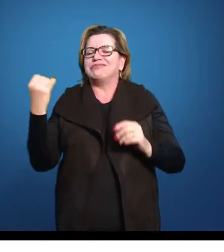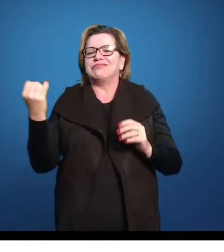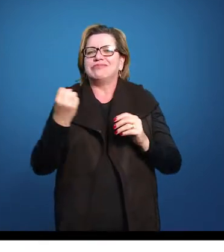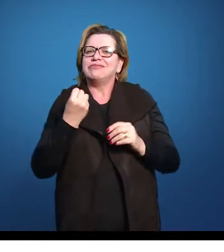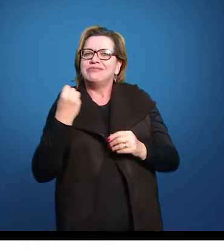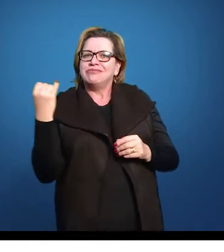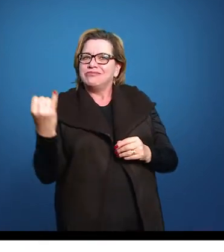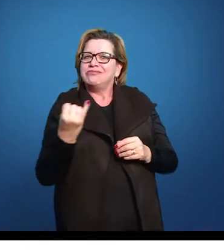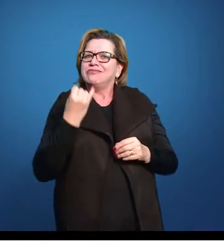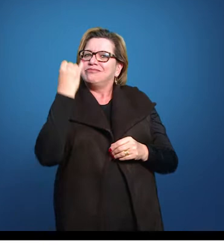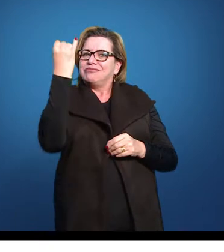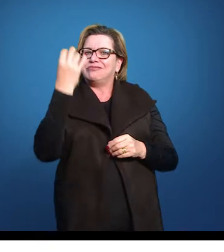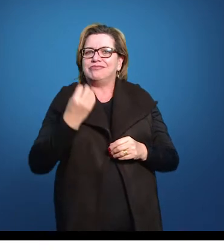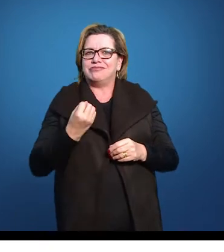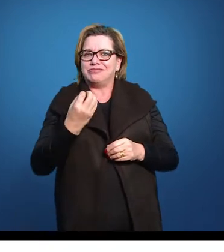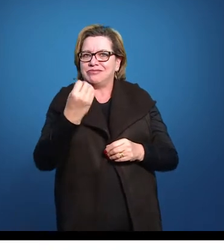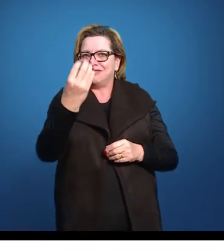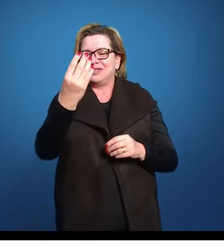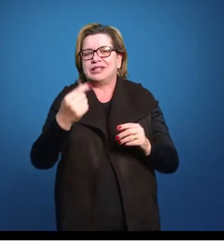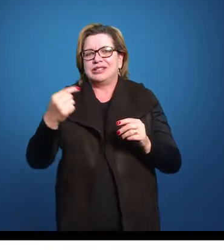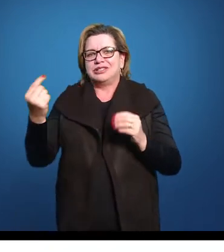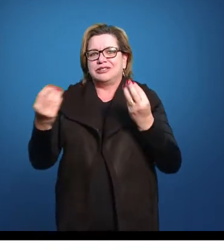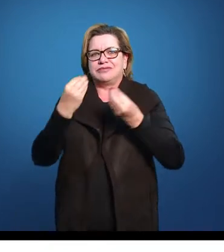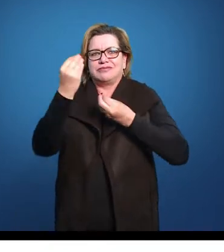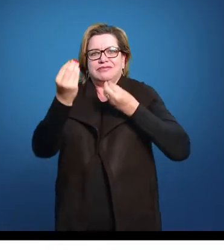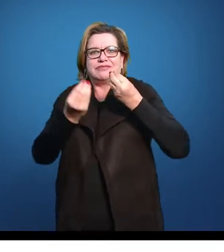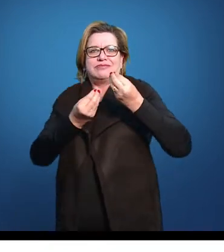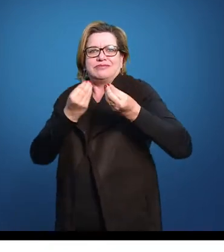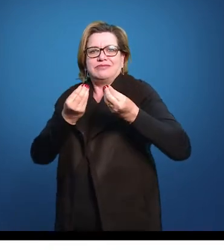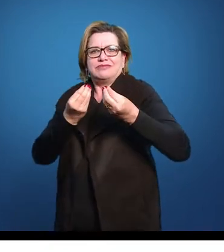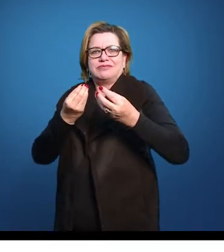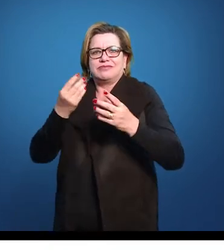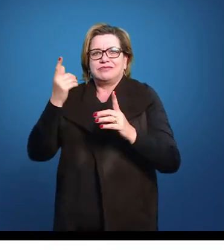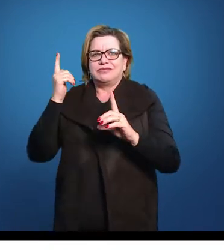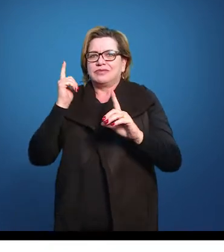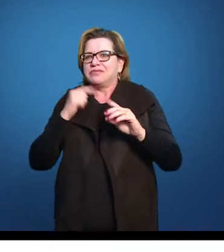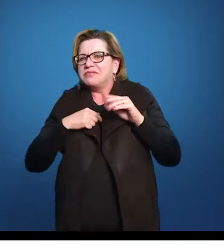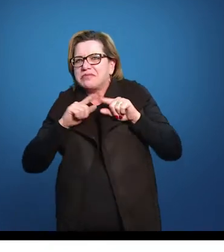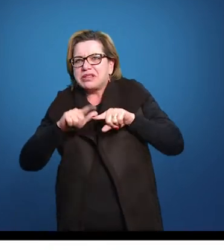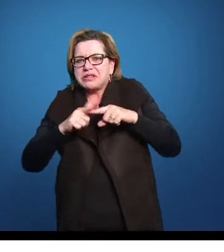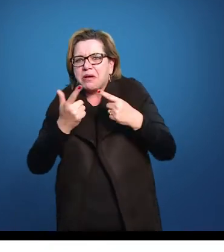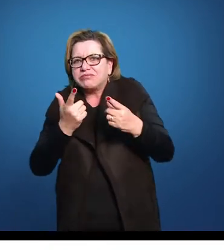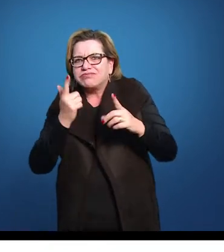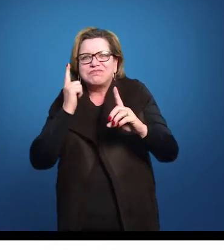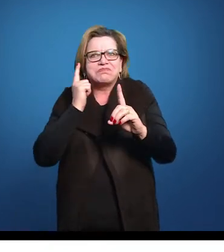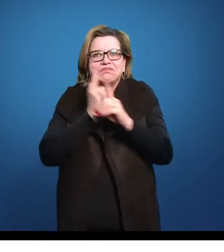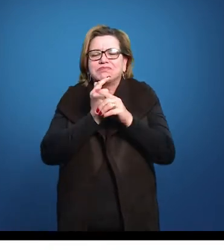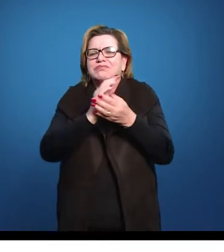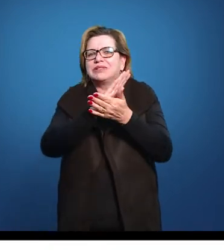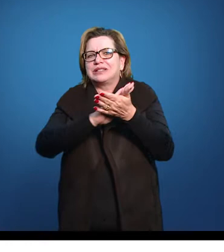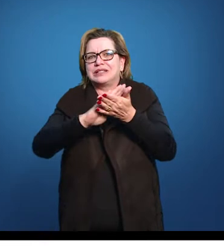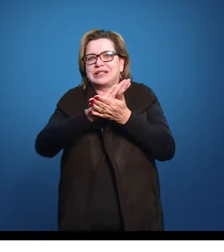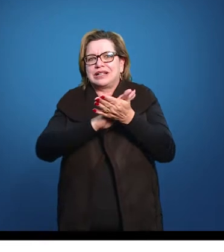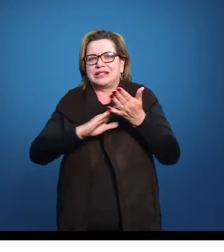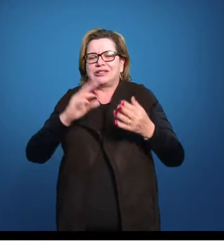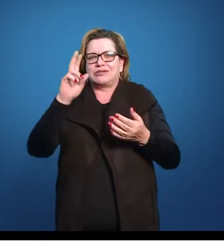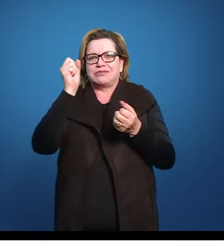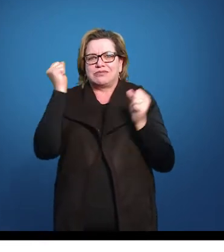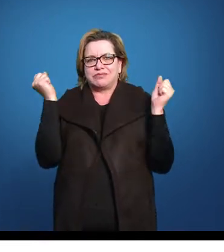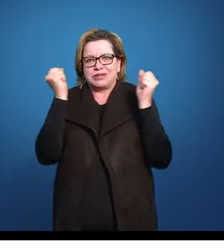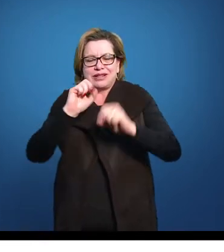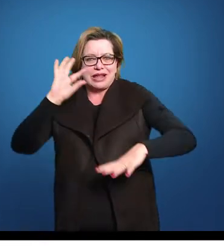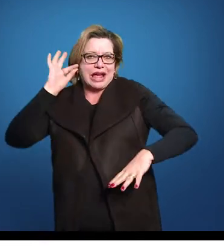virem para cá, nesse lugar, muito embora eles não tenham achado nada que se pudesse explorar de uma maneira mais